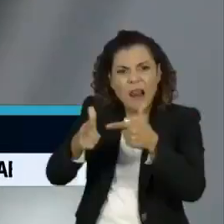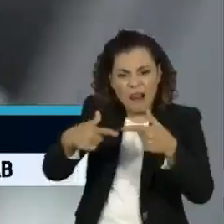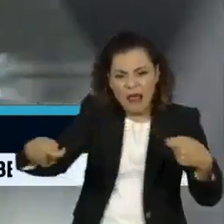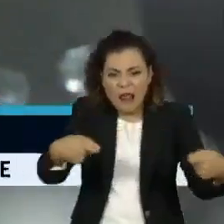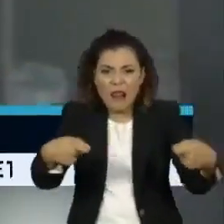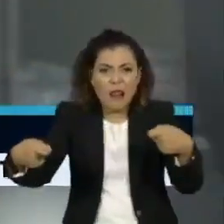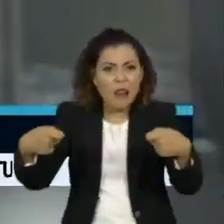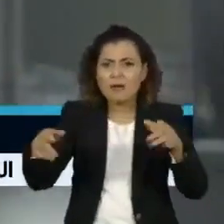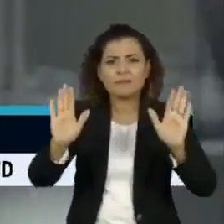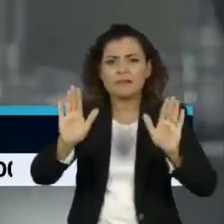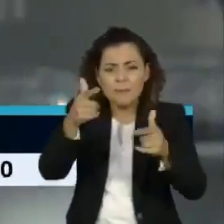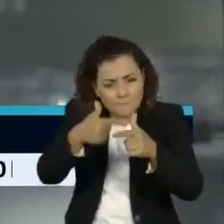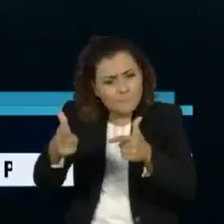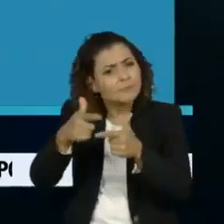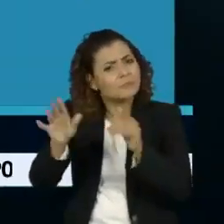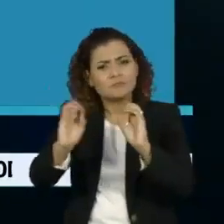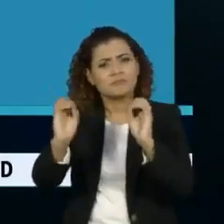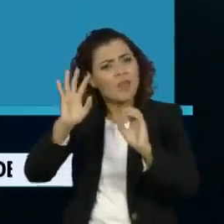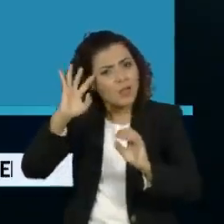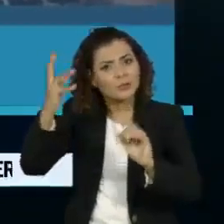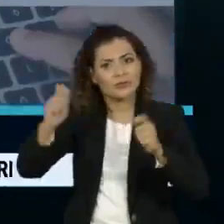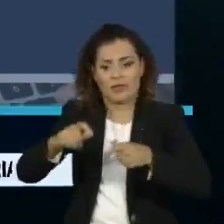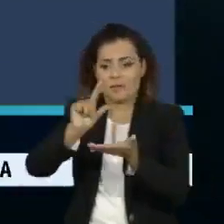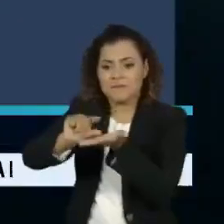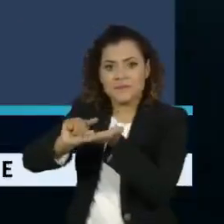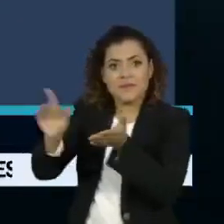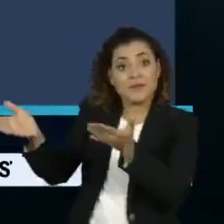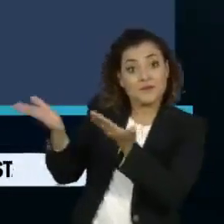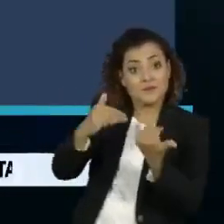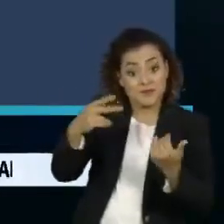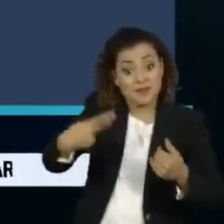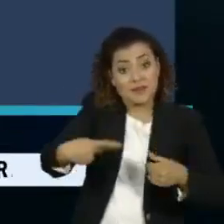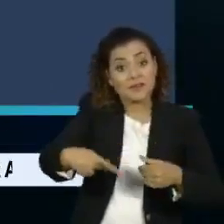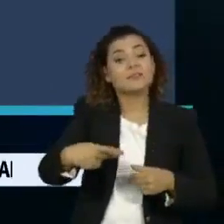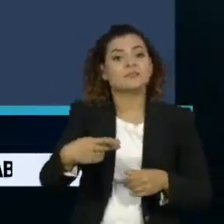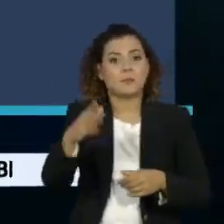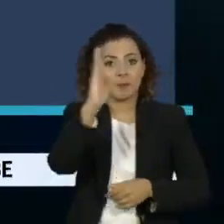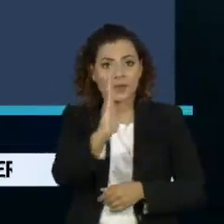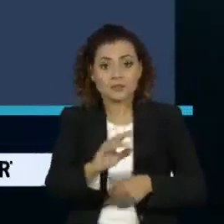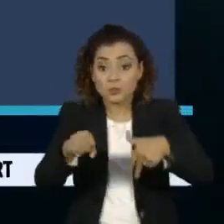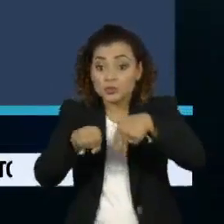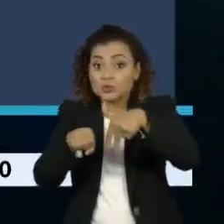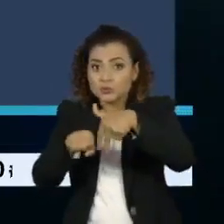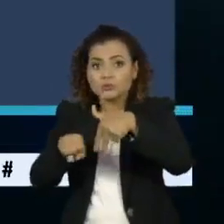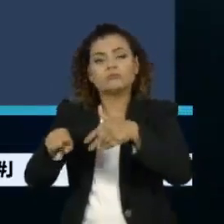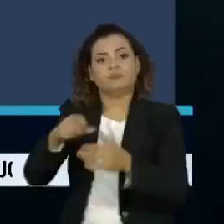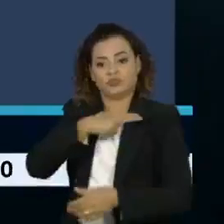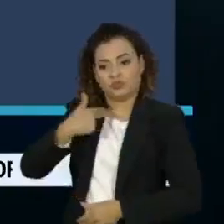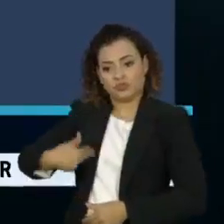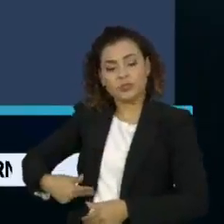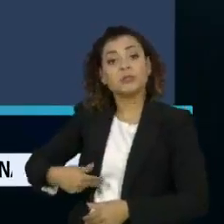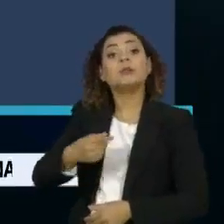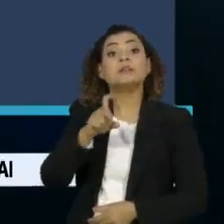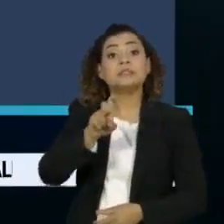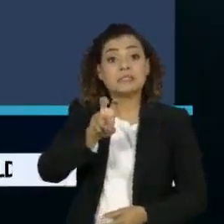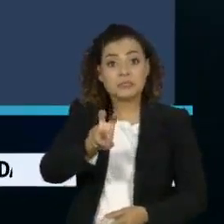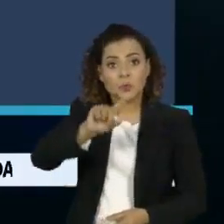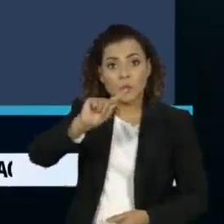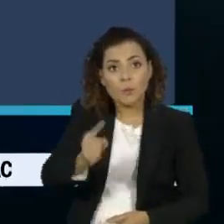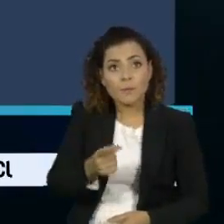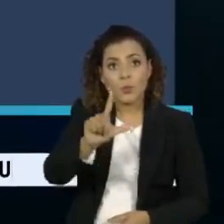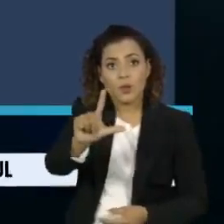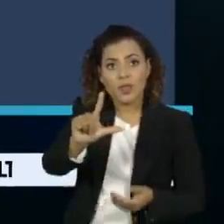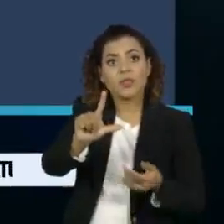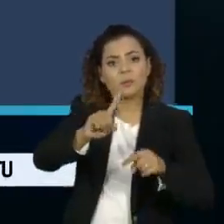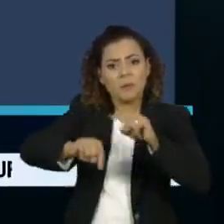insumos para a produção da Coronavac. A Embaixada da China nos informou pela manhã que 5.400 litros de insumos já